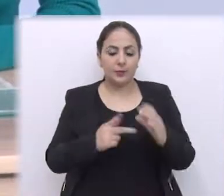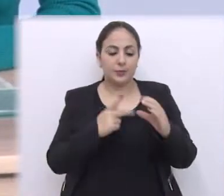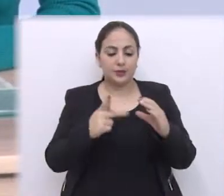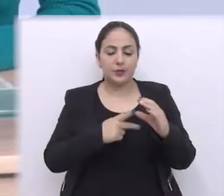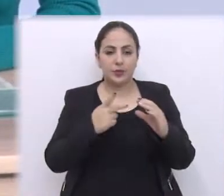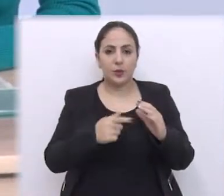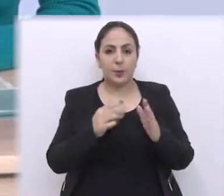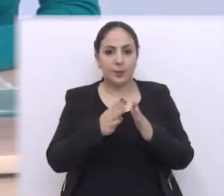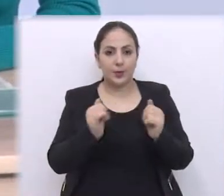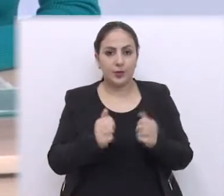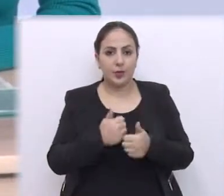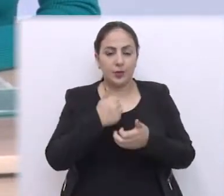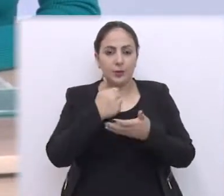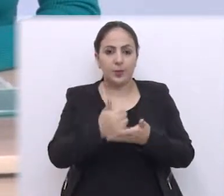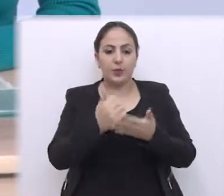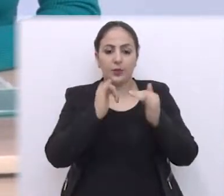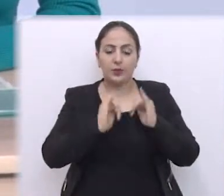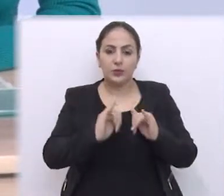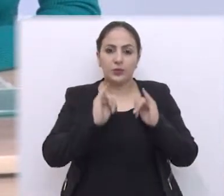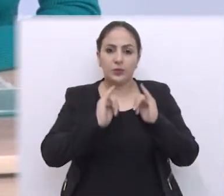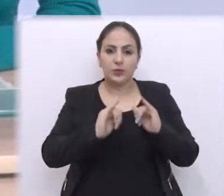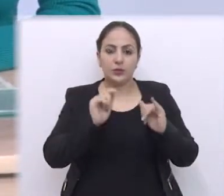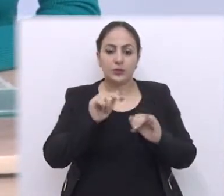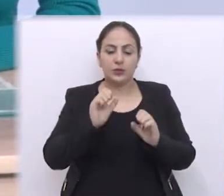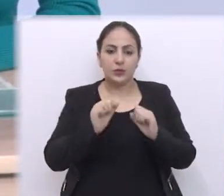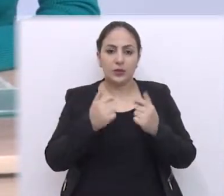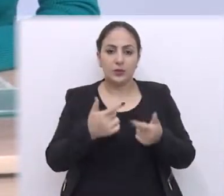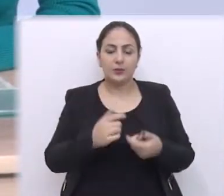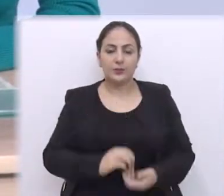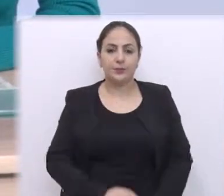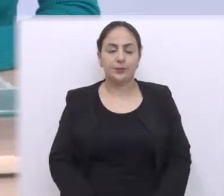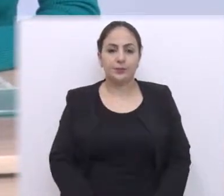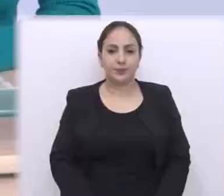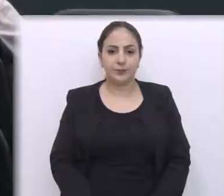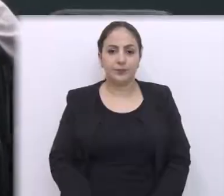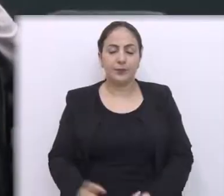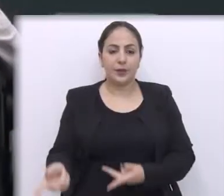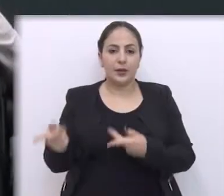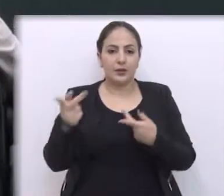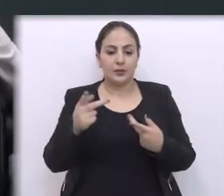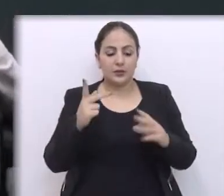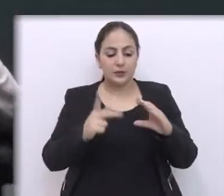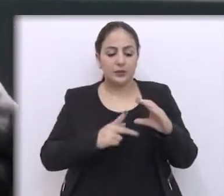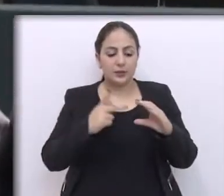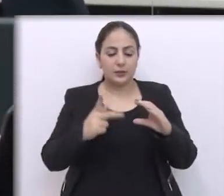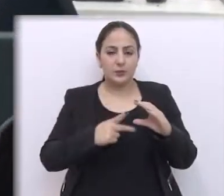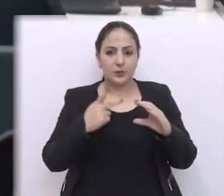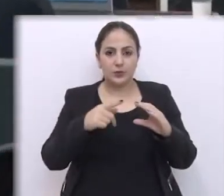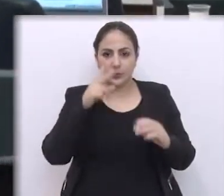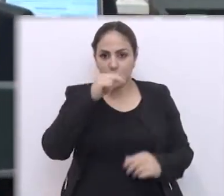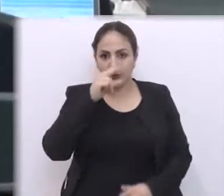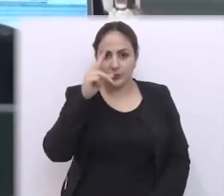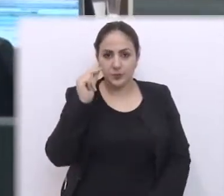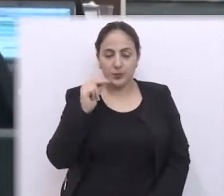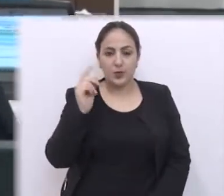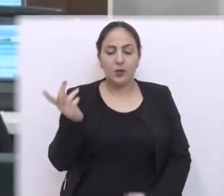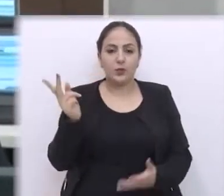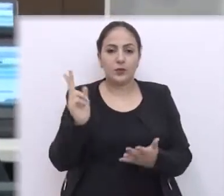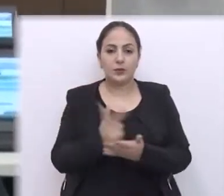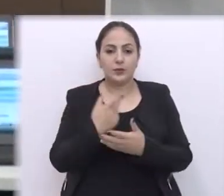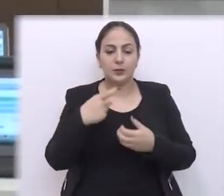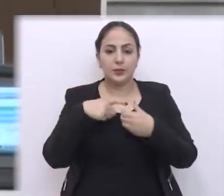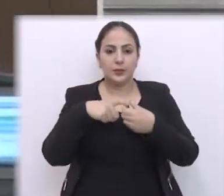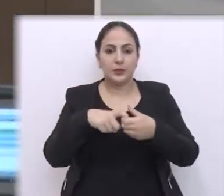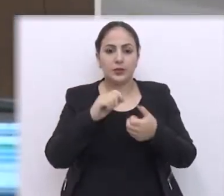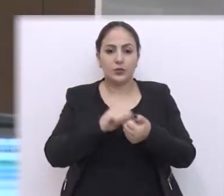Câmara de Vereadores para pedir apoio na divulgação de suas ações. A visita ao Parlamento Municipal aconteceu